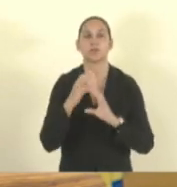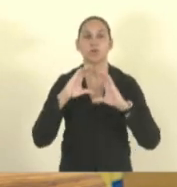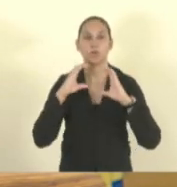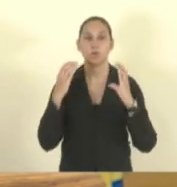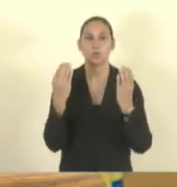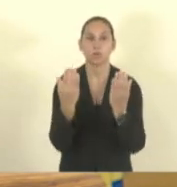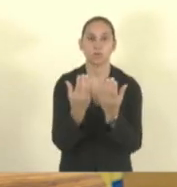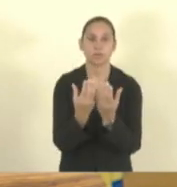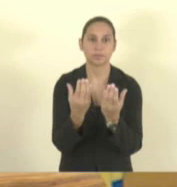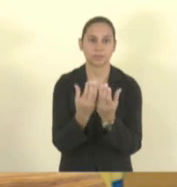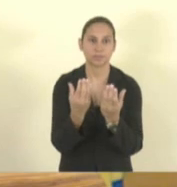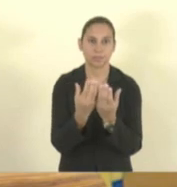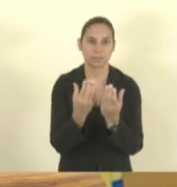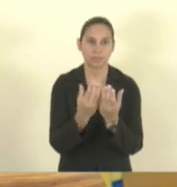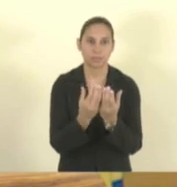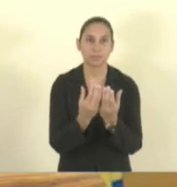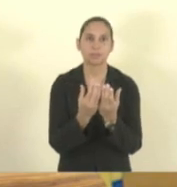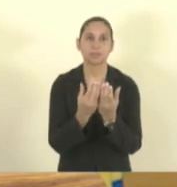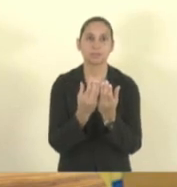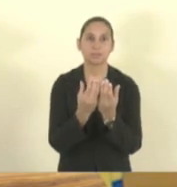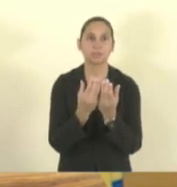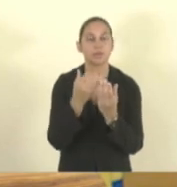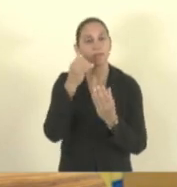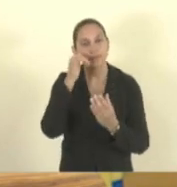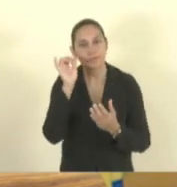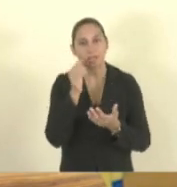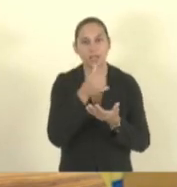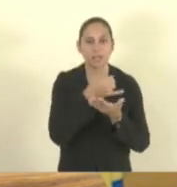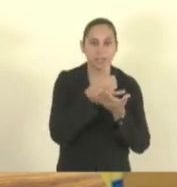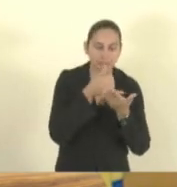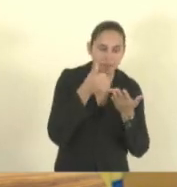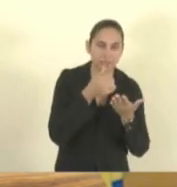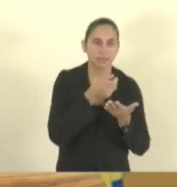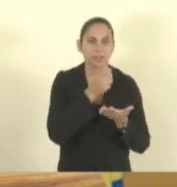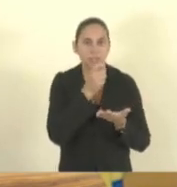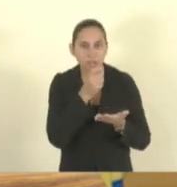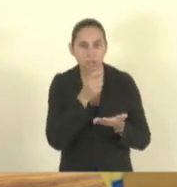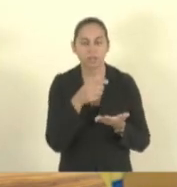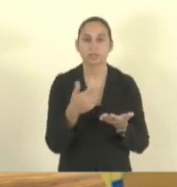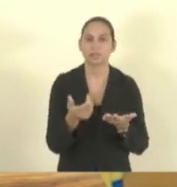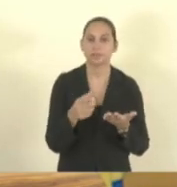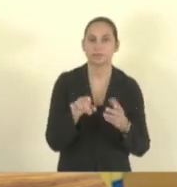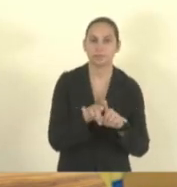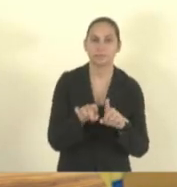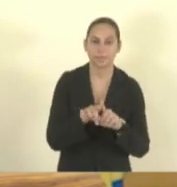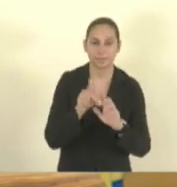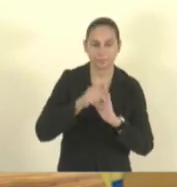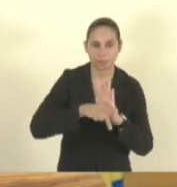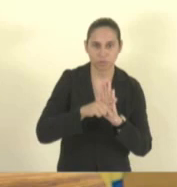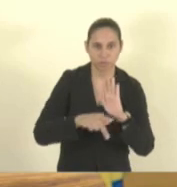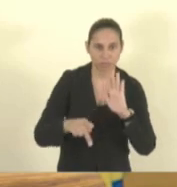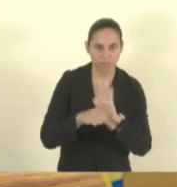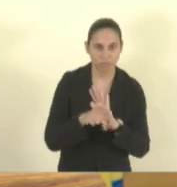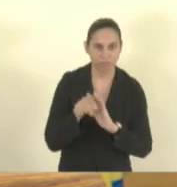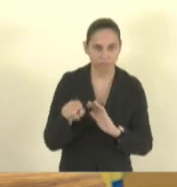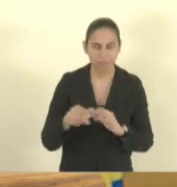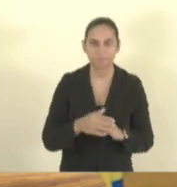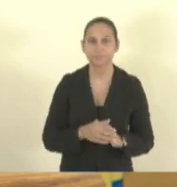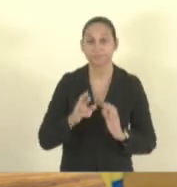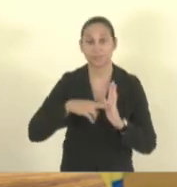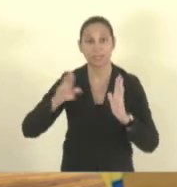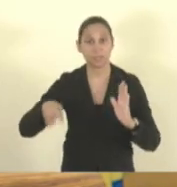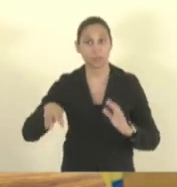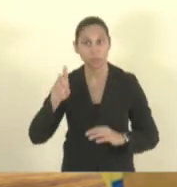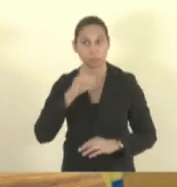Antidrogas nos estabelecimentos de ensino fundamental e médio e da outras providências. Relatoria de deputado Danilo Baiense.